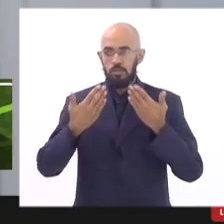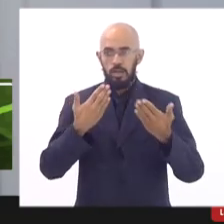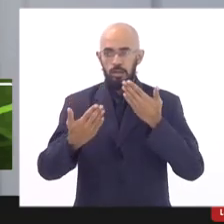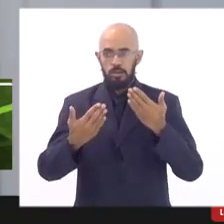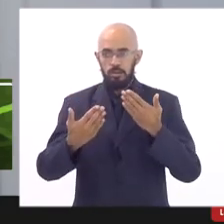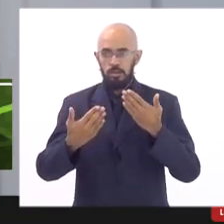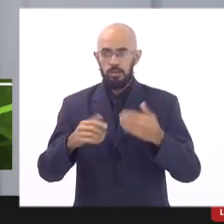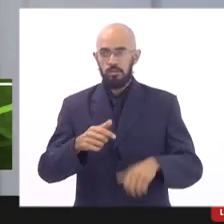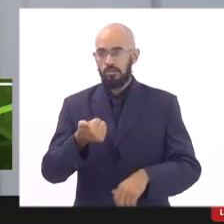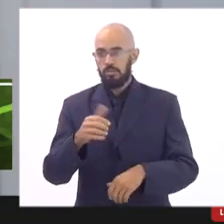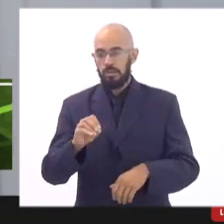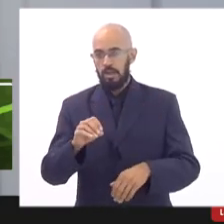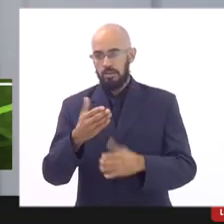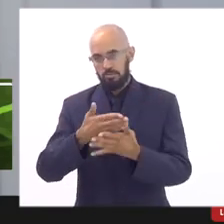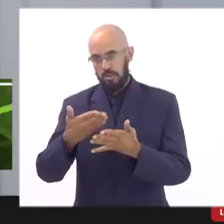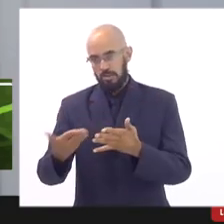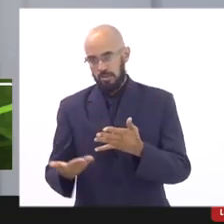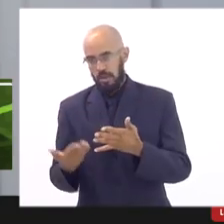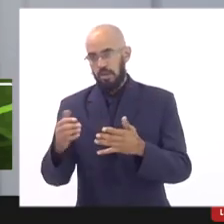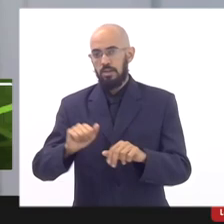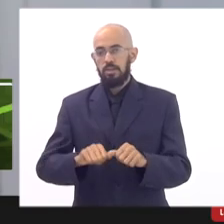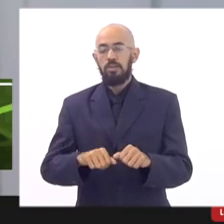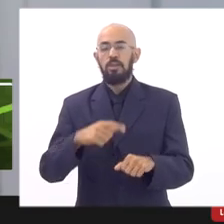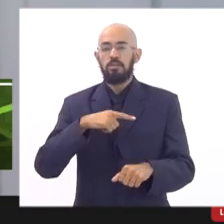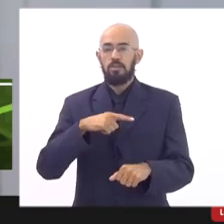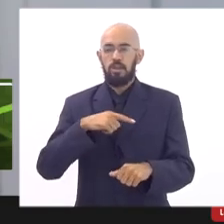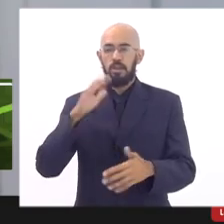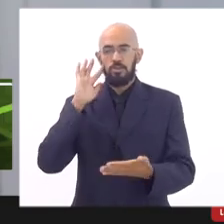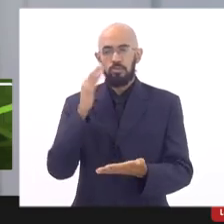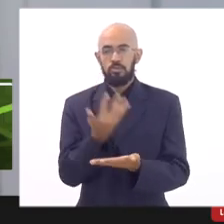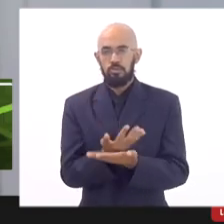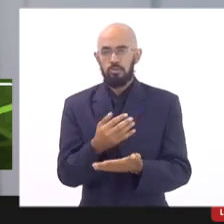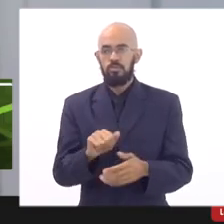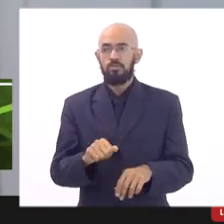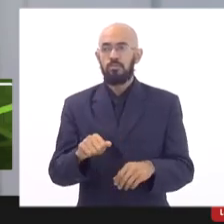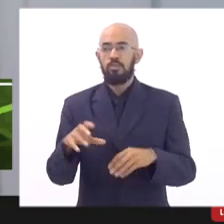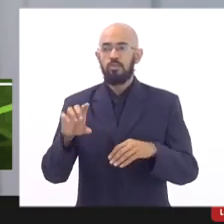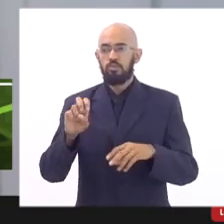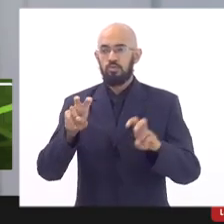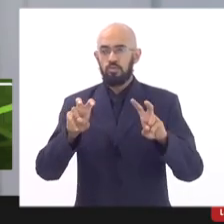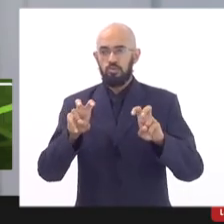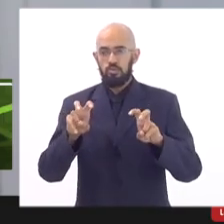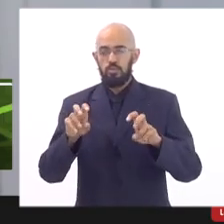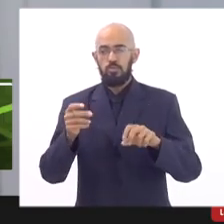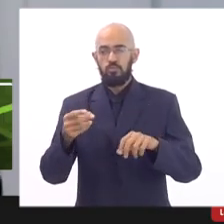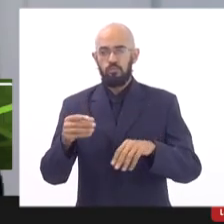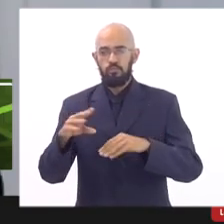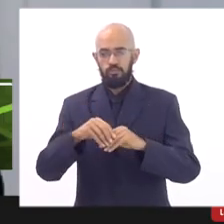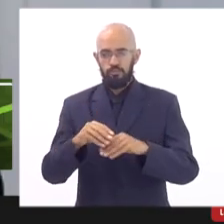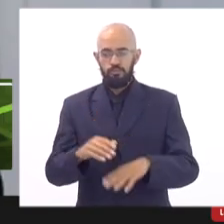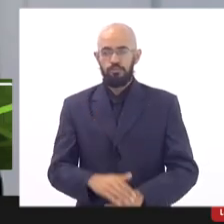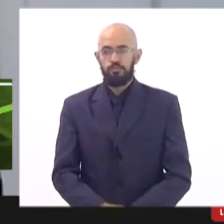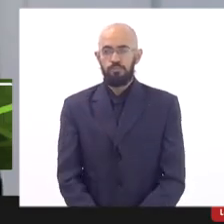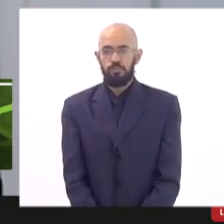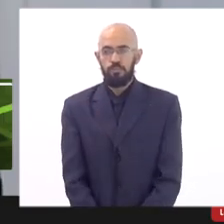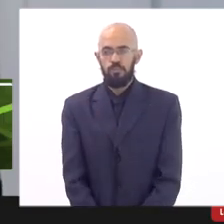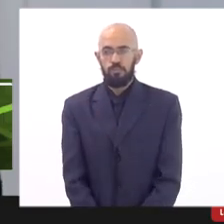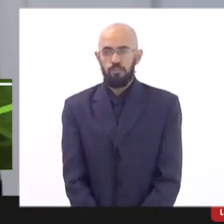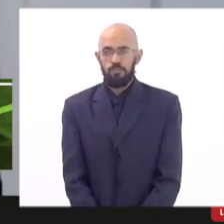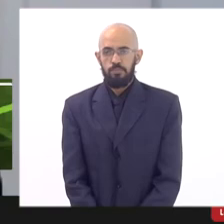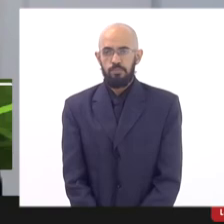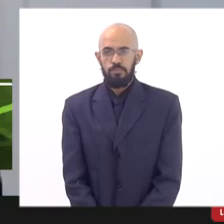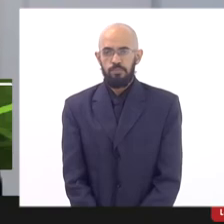10 parcelas e a 5910 que fala sobre os percados tá é em